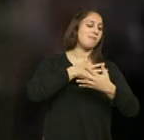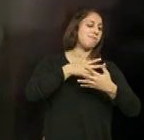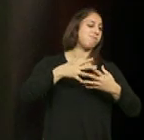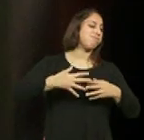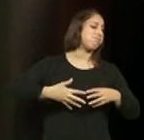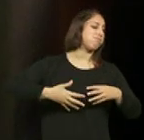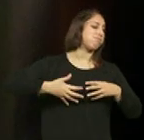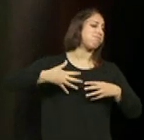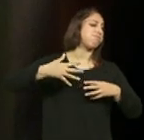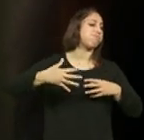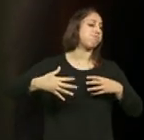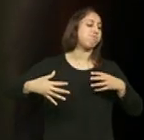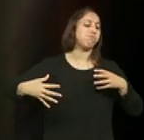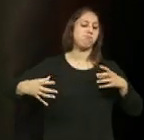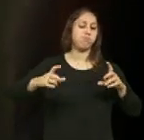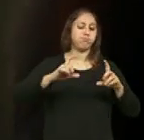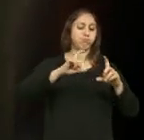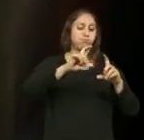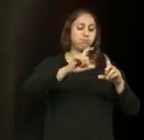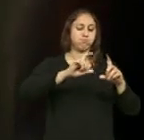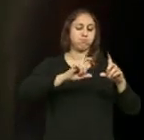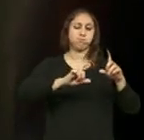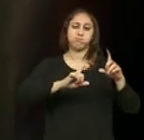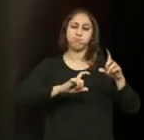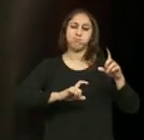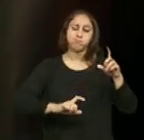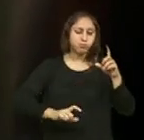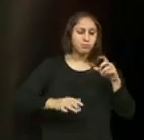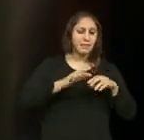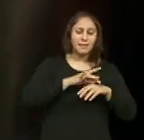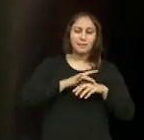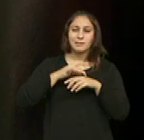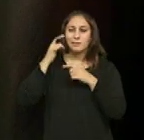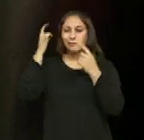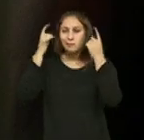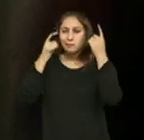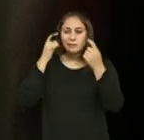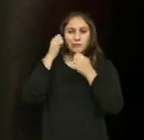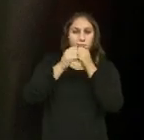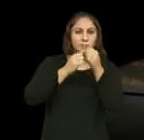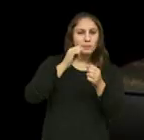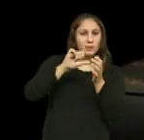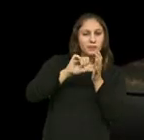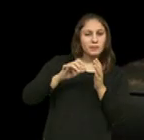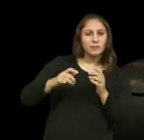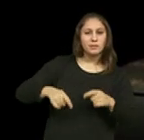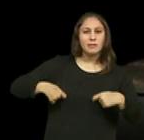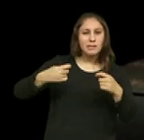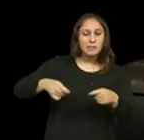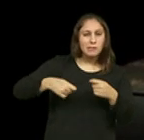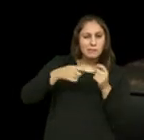magros, em guias pensantes, agarradas ao papel do centro de reabilitação.